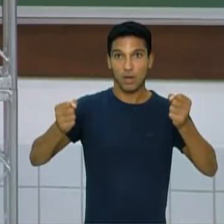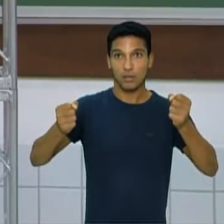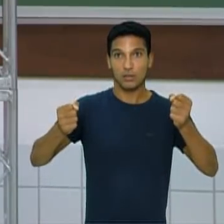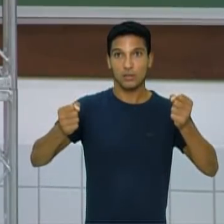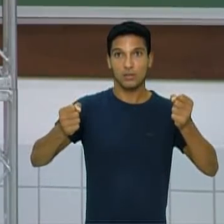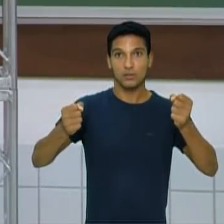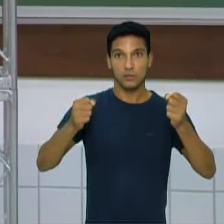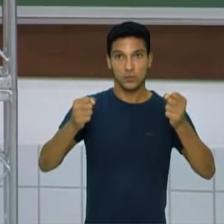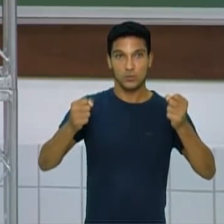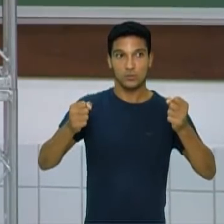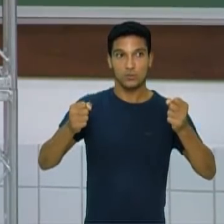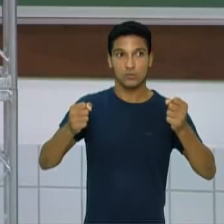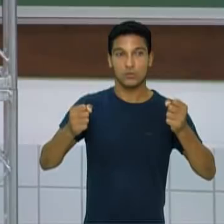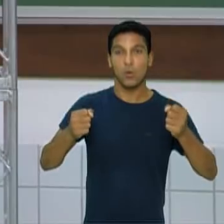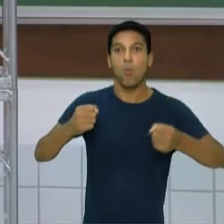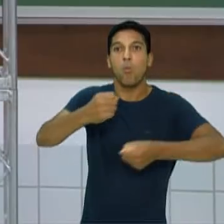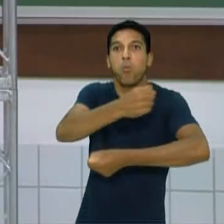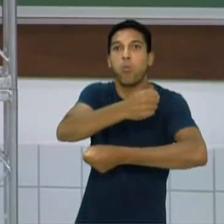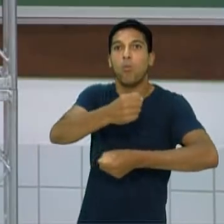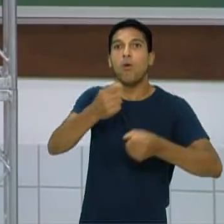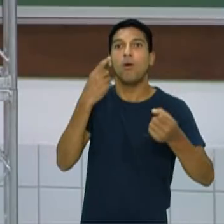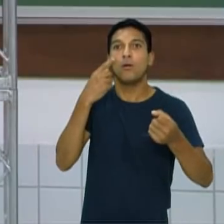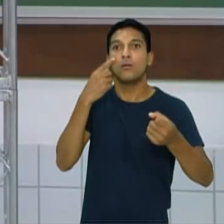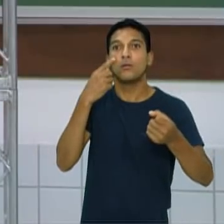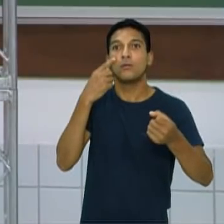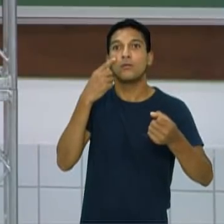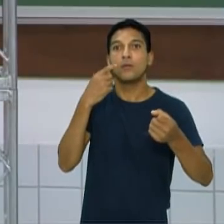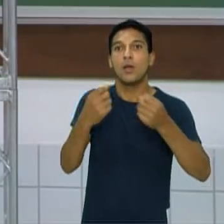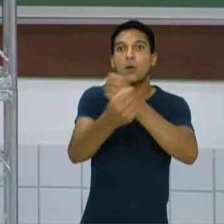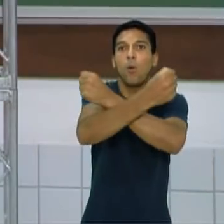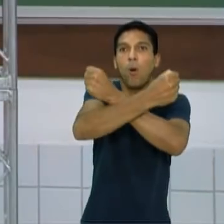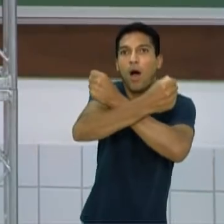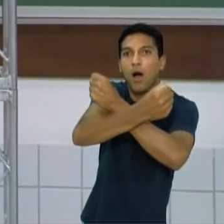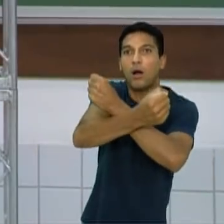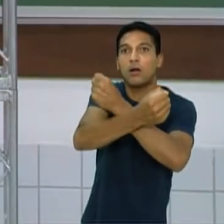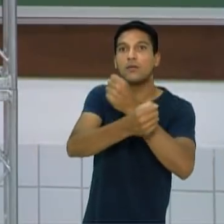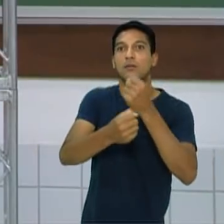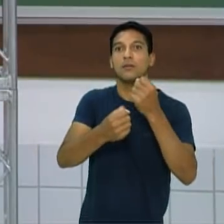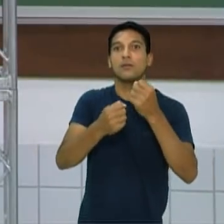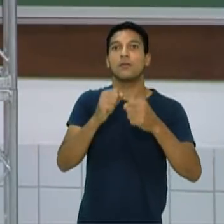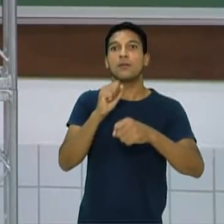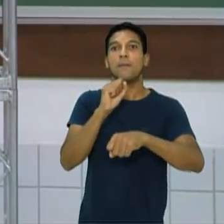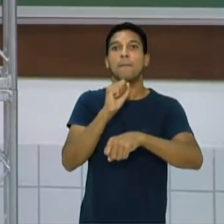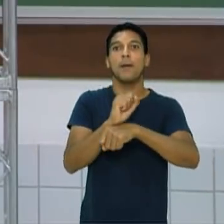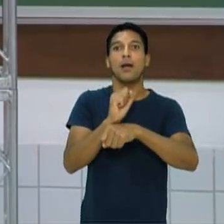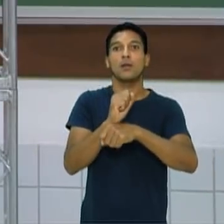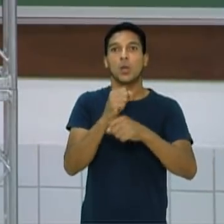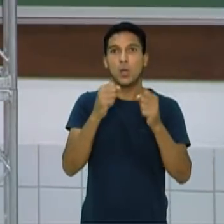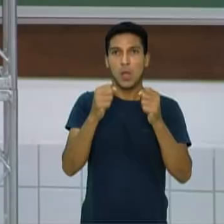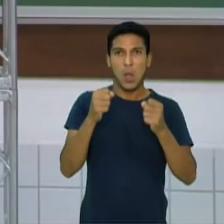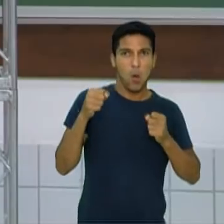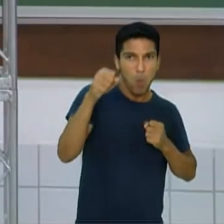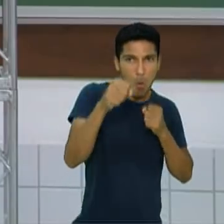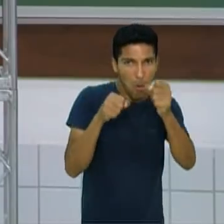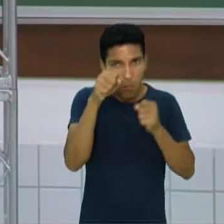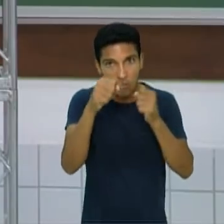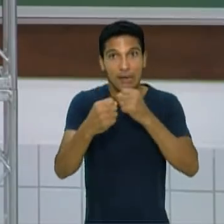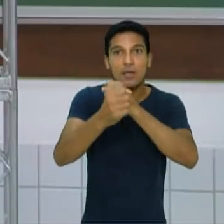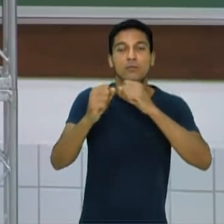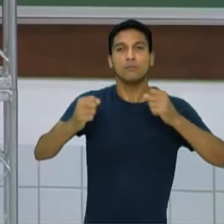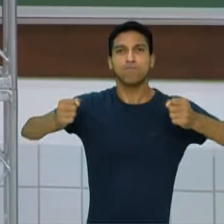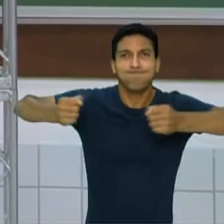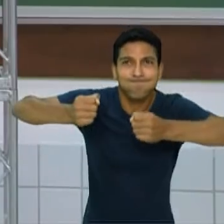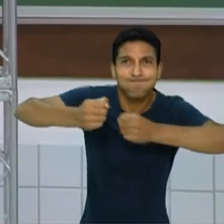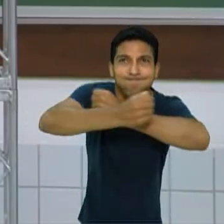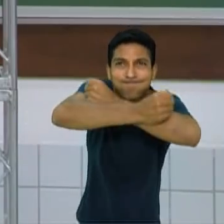meu adversário, né? Seguro os braços e paro a luta, impeço a luta, né? Normalmente,